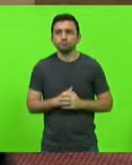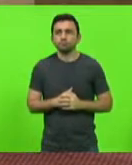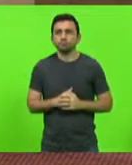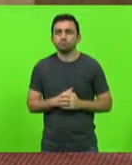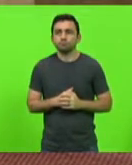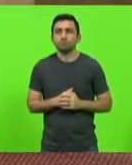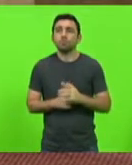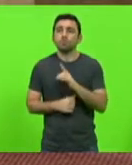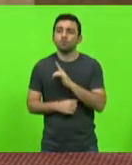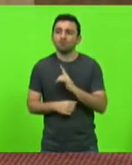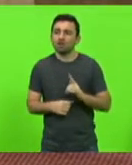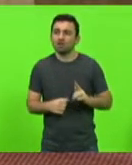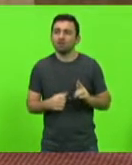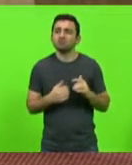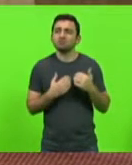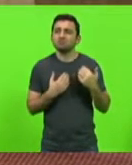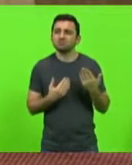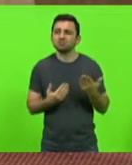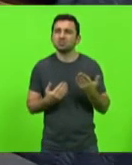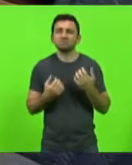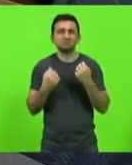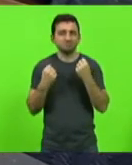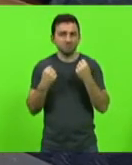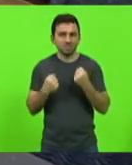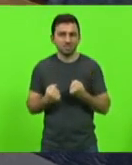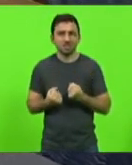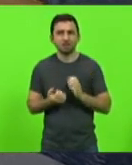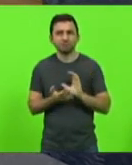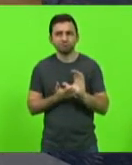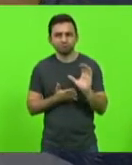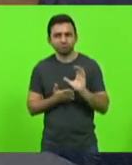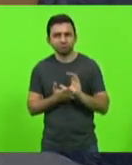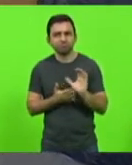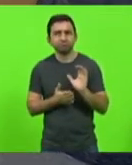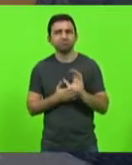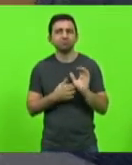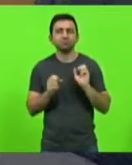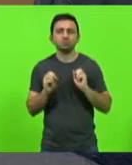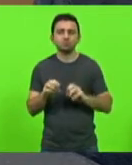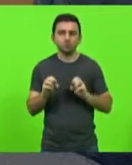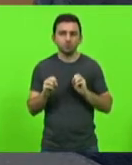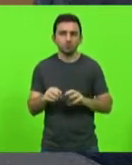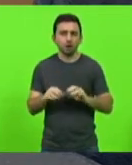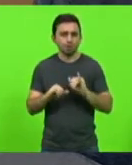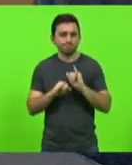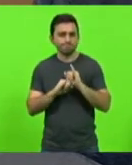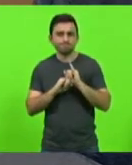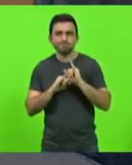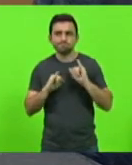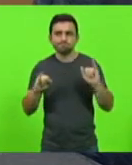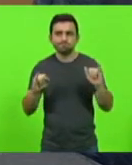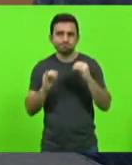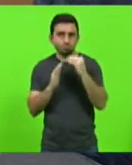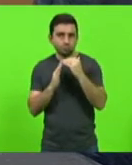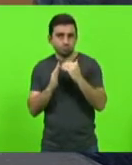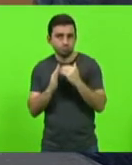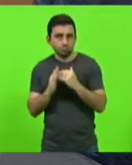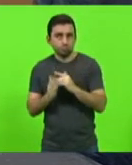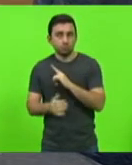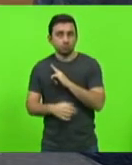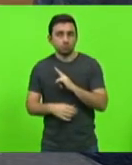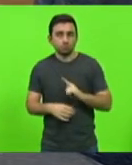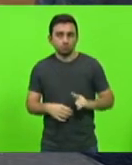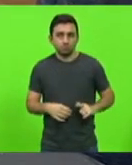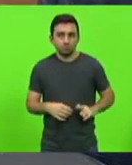o governo vem fazendo pesado investimento na educação, essa semana, inclusive, lançando um programa governamental por uma